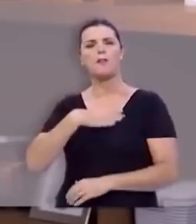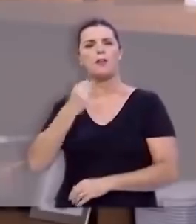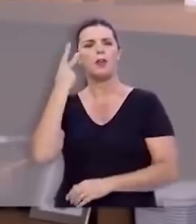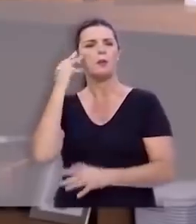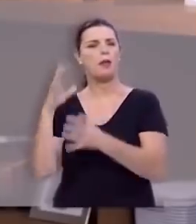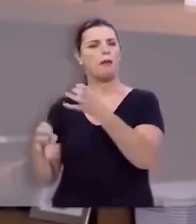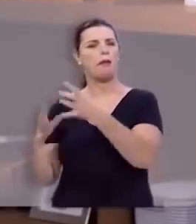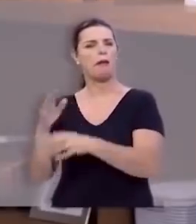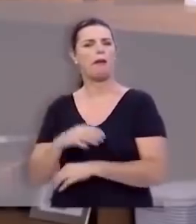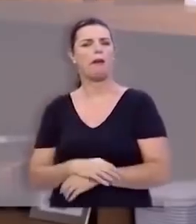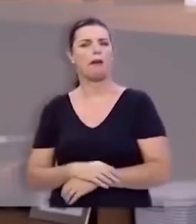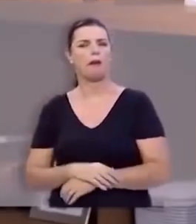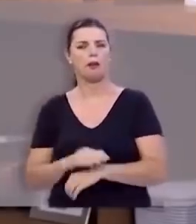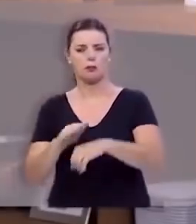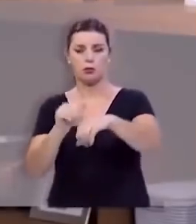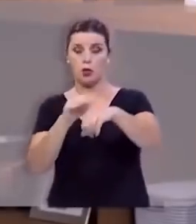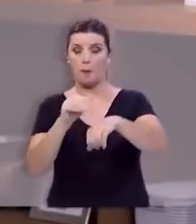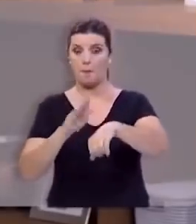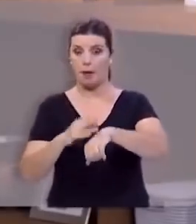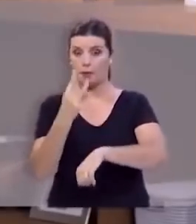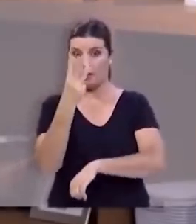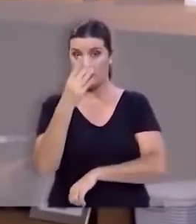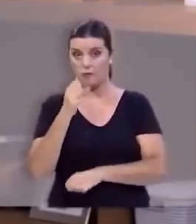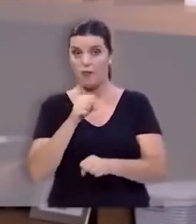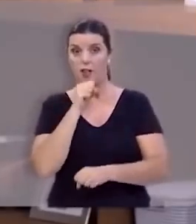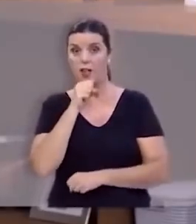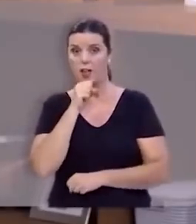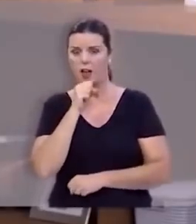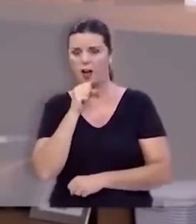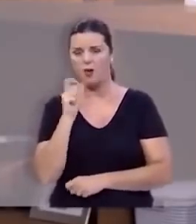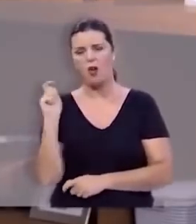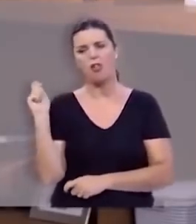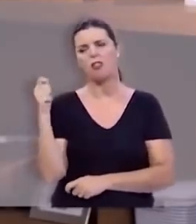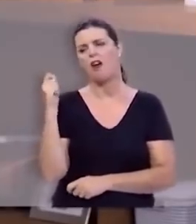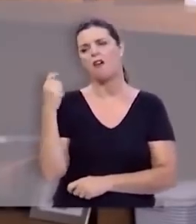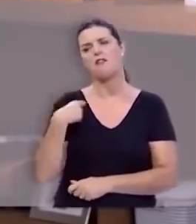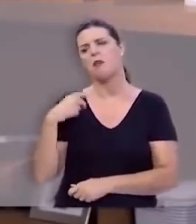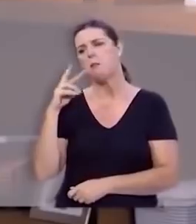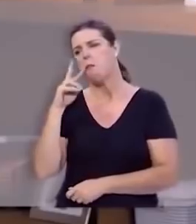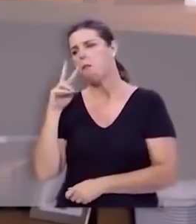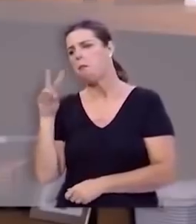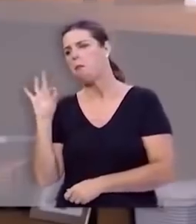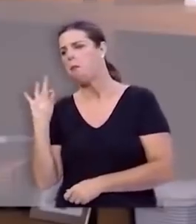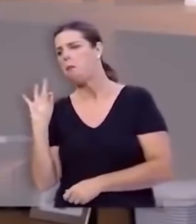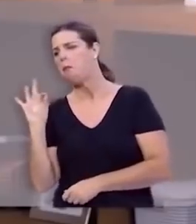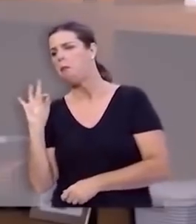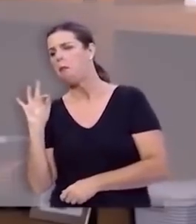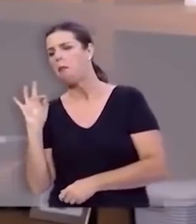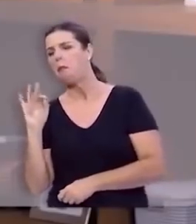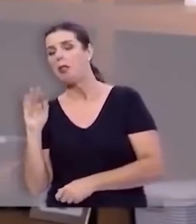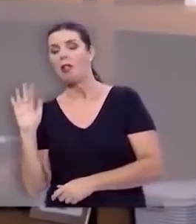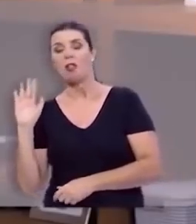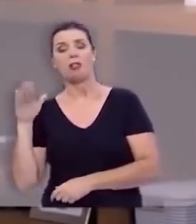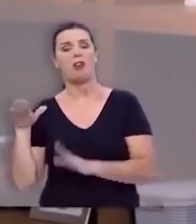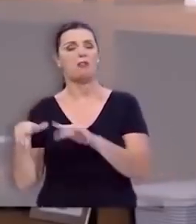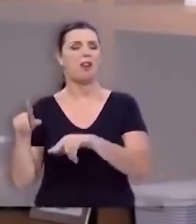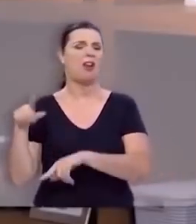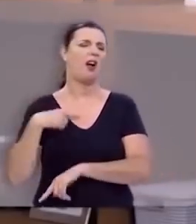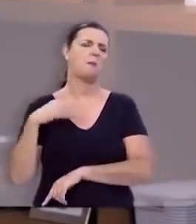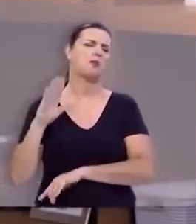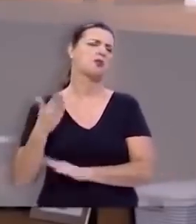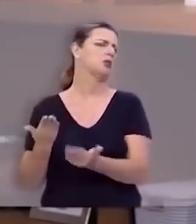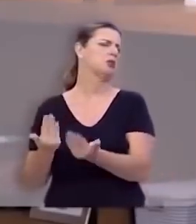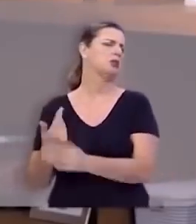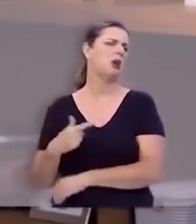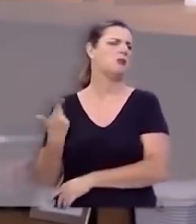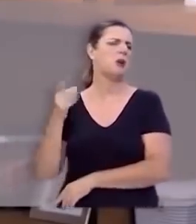para a guerra, ele escolhe os três mais velhos. Davi nem foi notado. Talvez Abner pensasse, ele é muito novo,